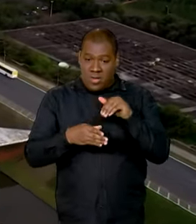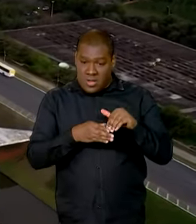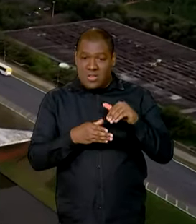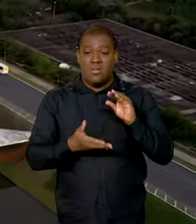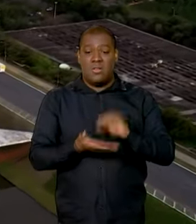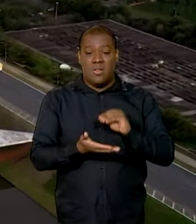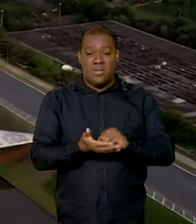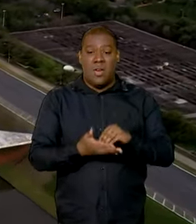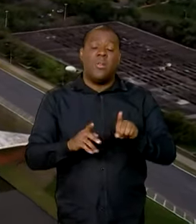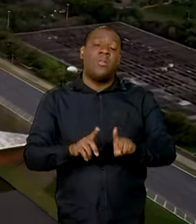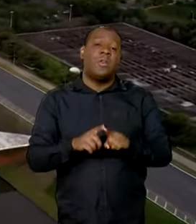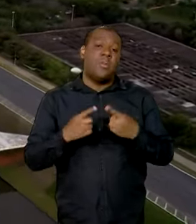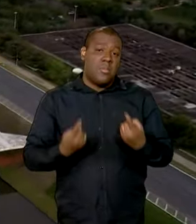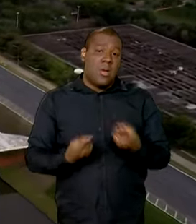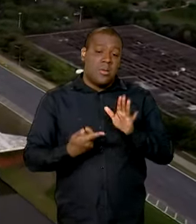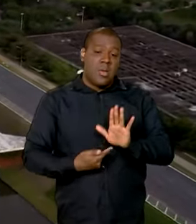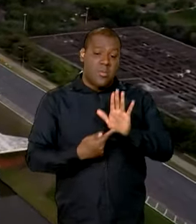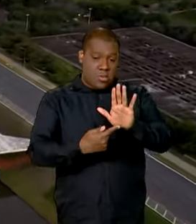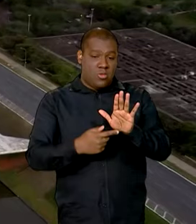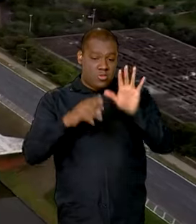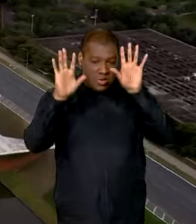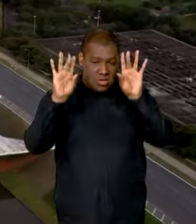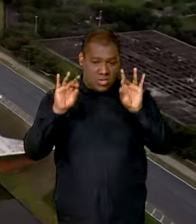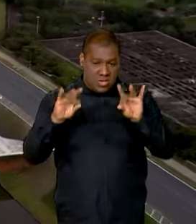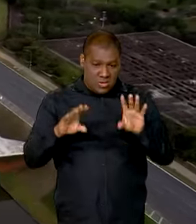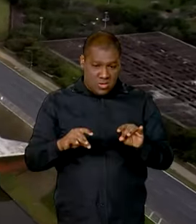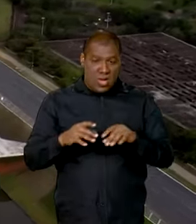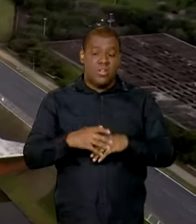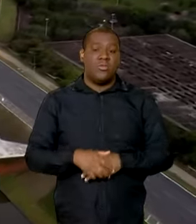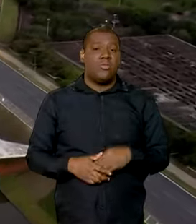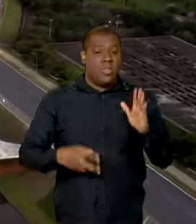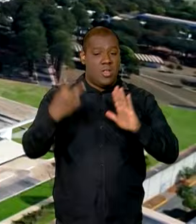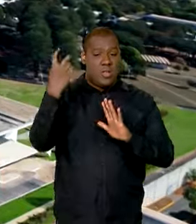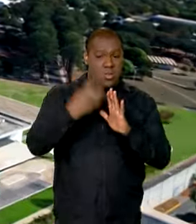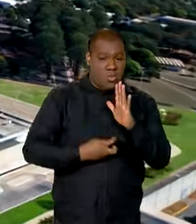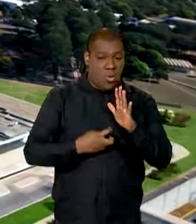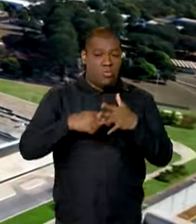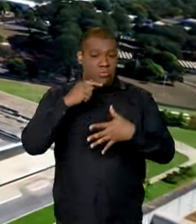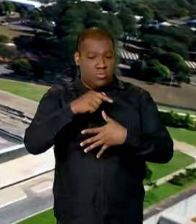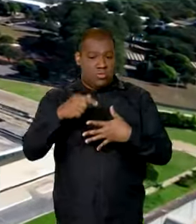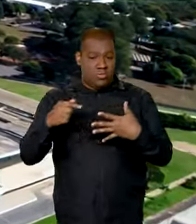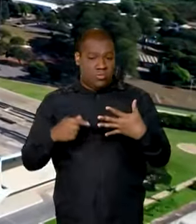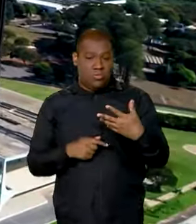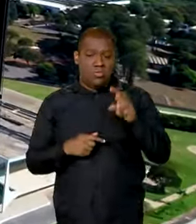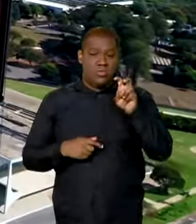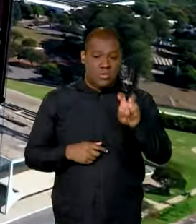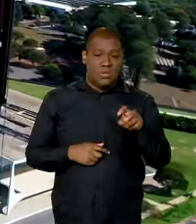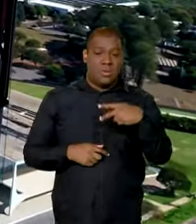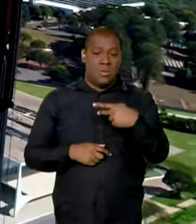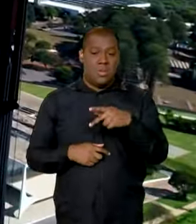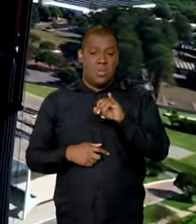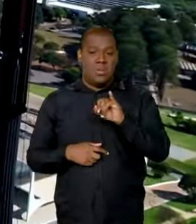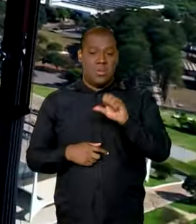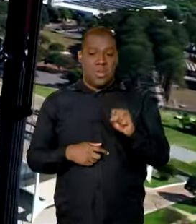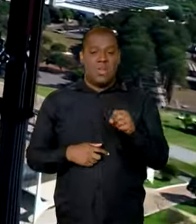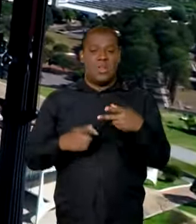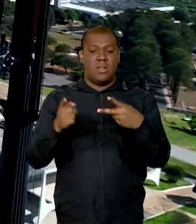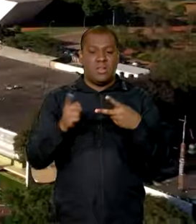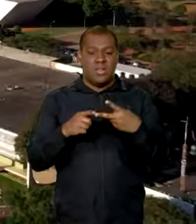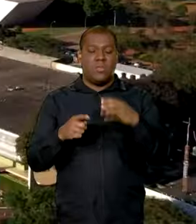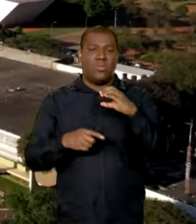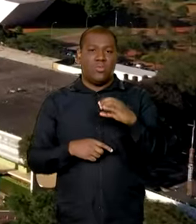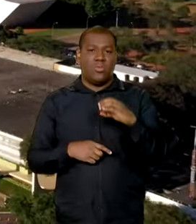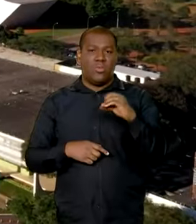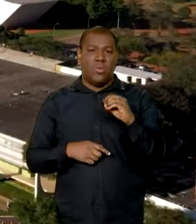detalhes sobre a substituição dos cinco impostos em vigor hoje. PIS, COFINS, ICMS,